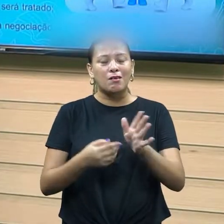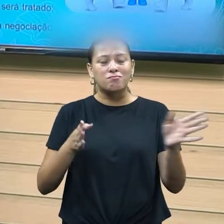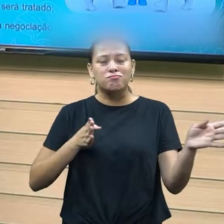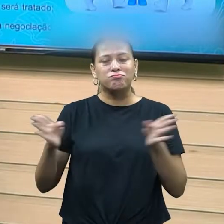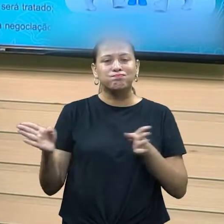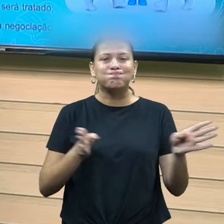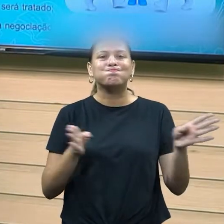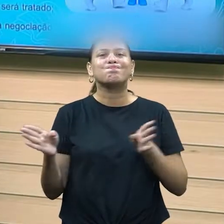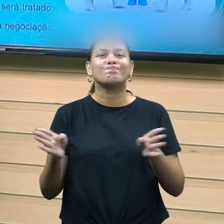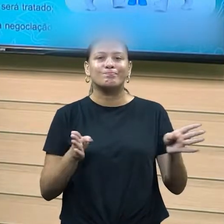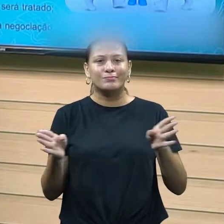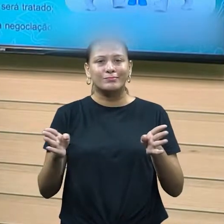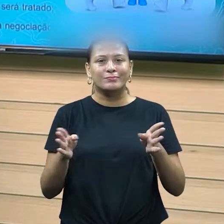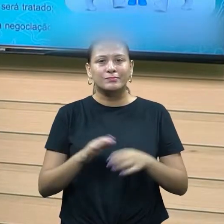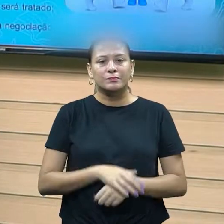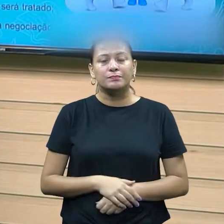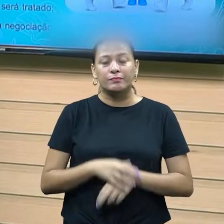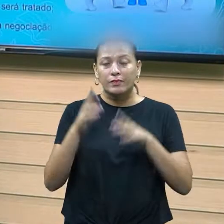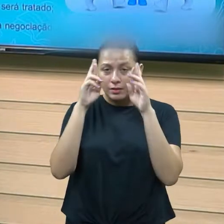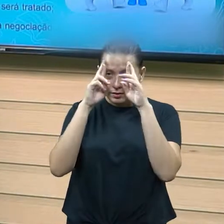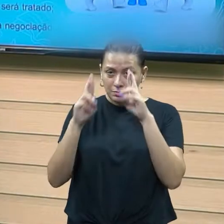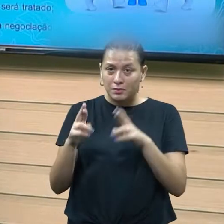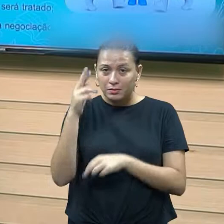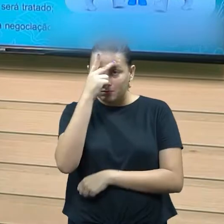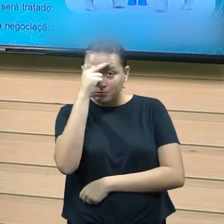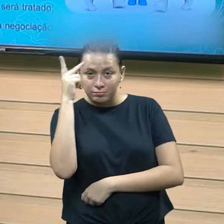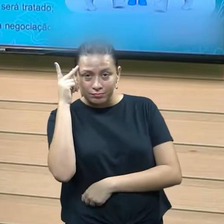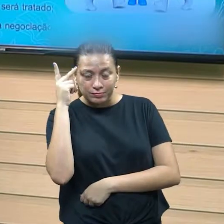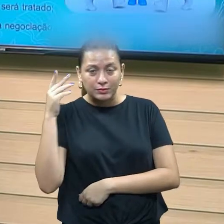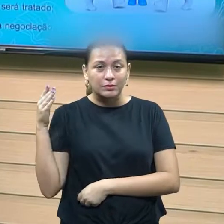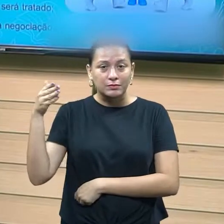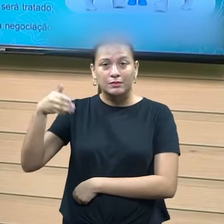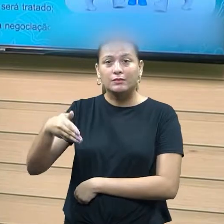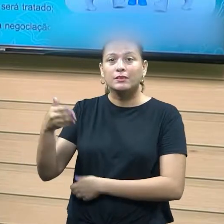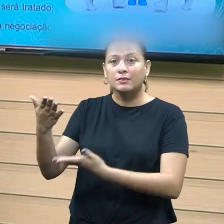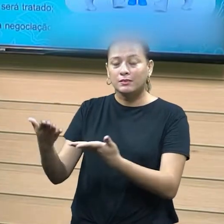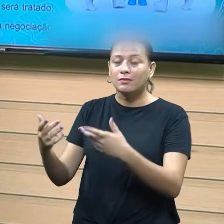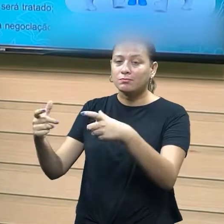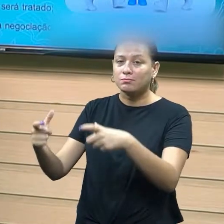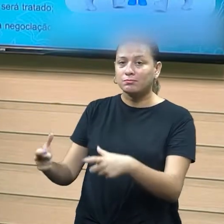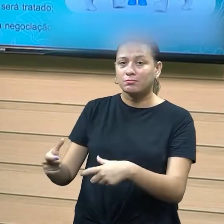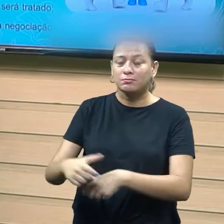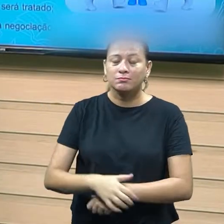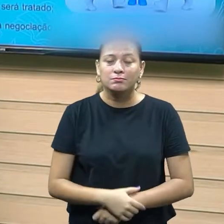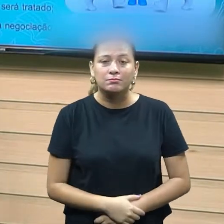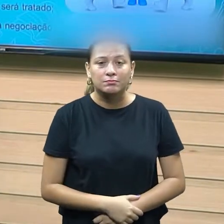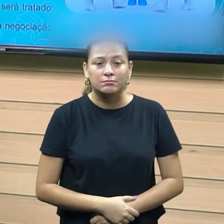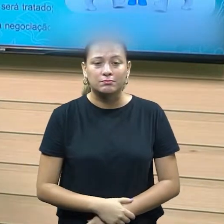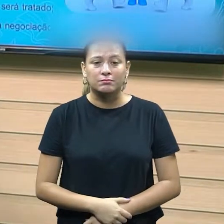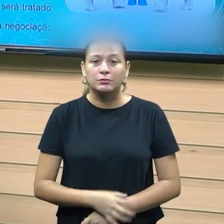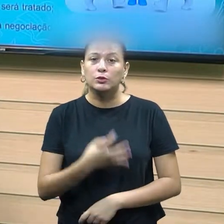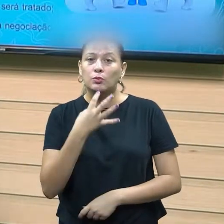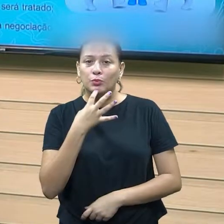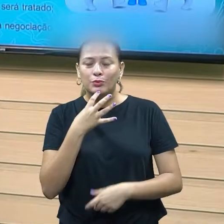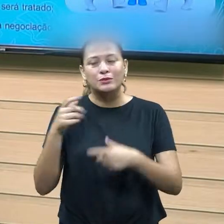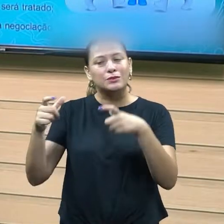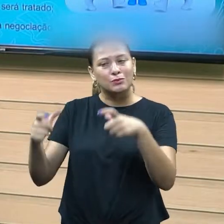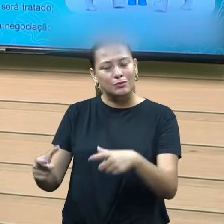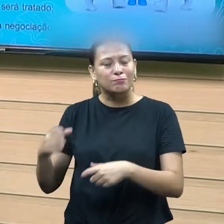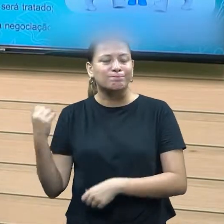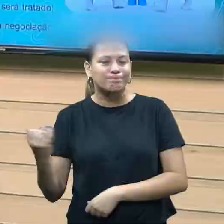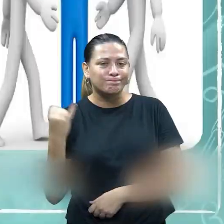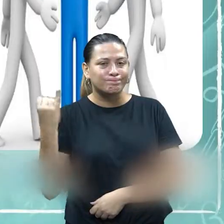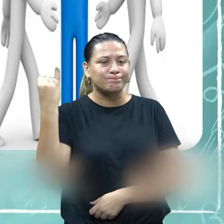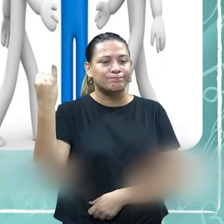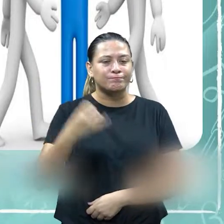justamente respeitando todo, qualquer cliente que vai entrar no evento. isso, conhecer o local,